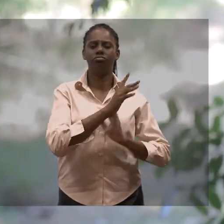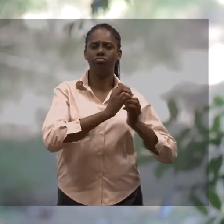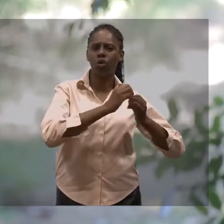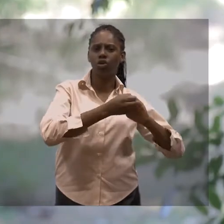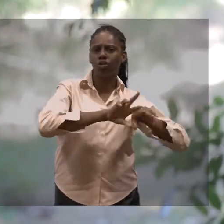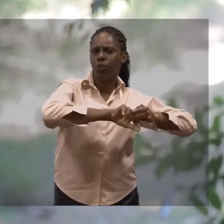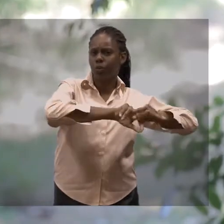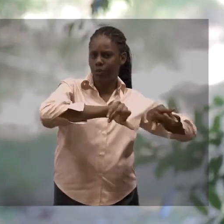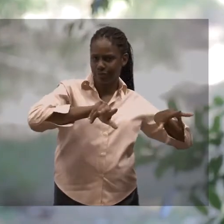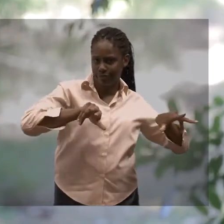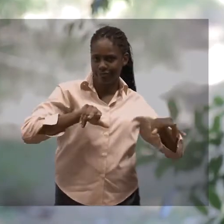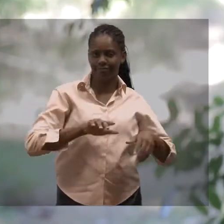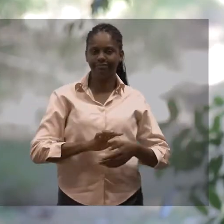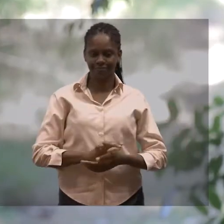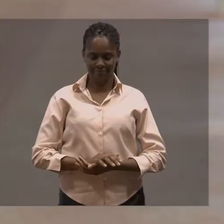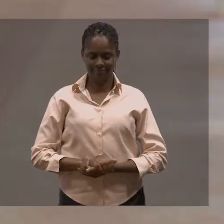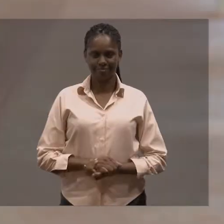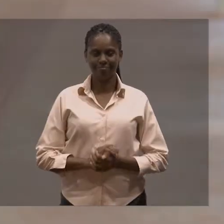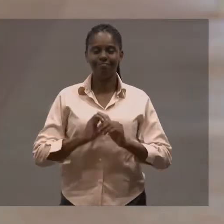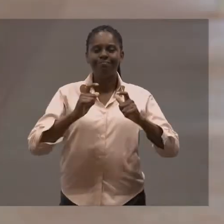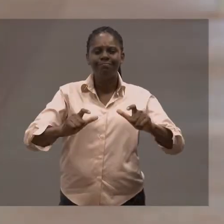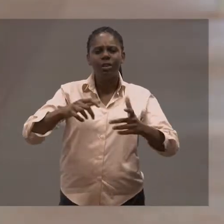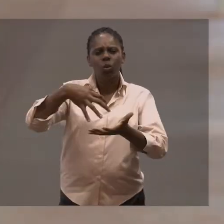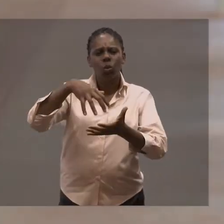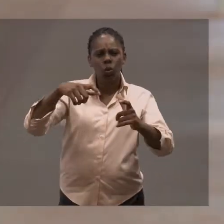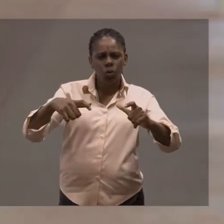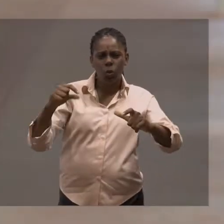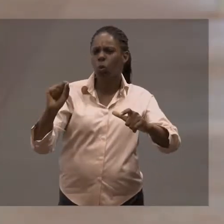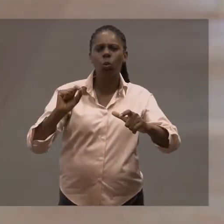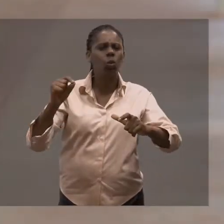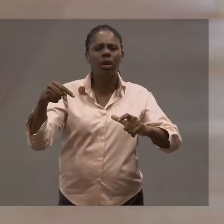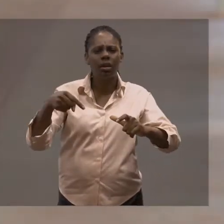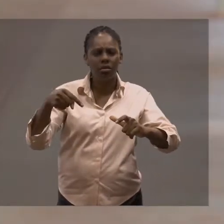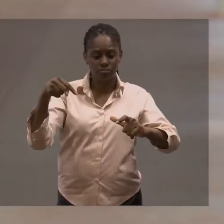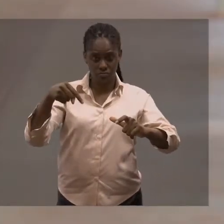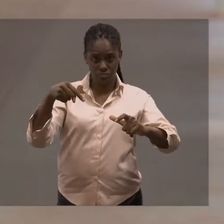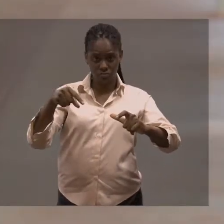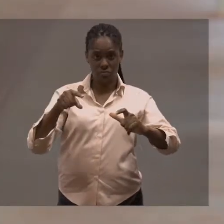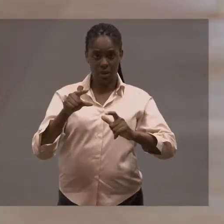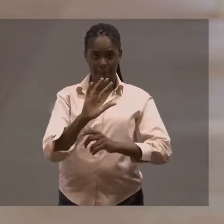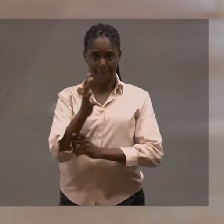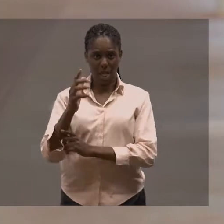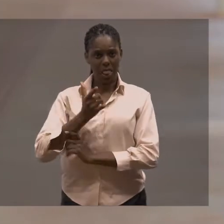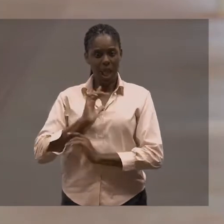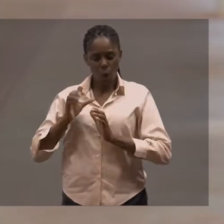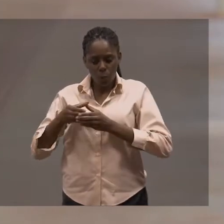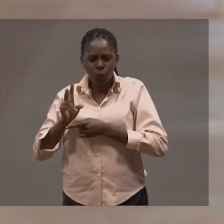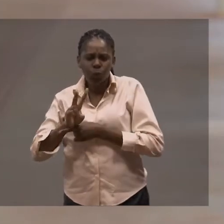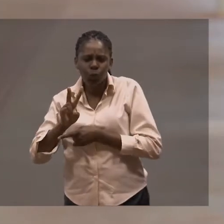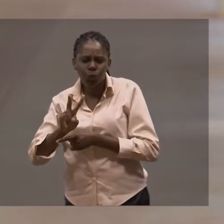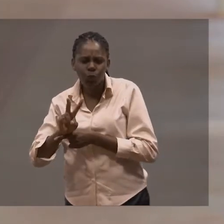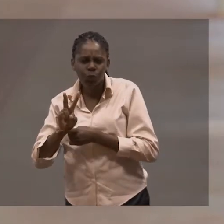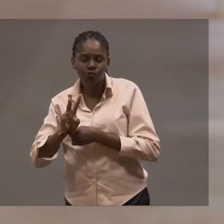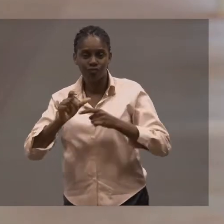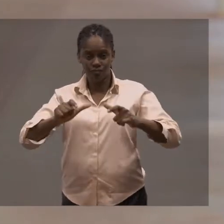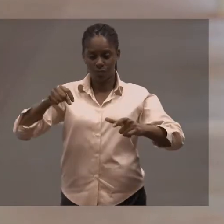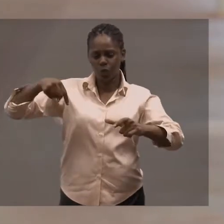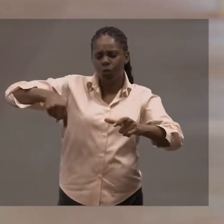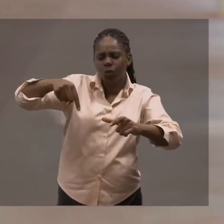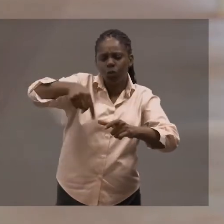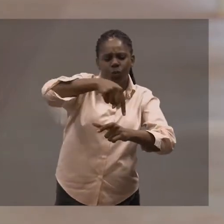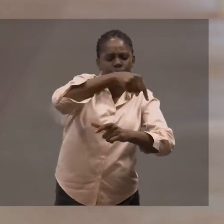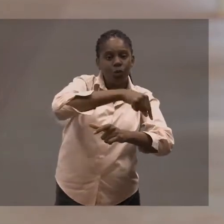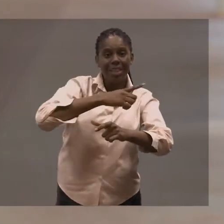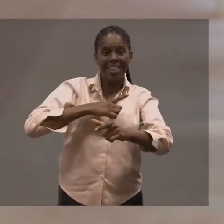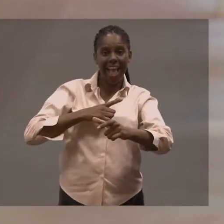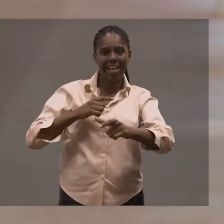meio ambiente, com a área de diversidade biológica. A região onde está inserido o Campus Lagoa do Sino é uma região rica em recursos naturais,